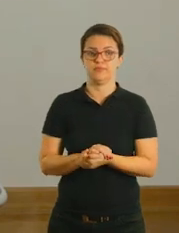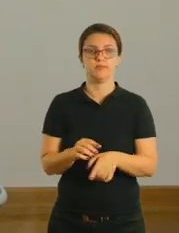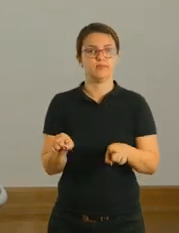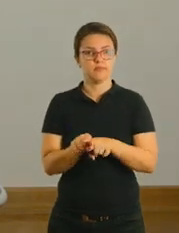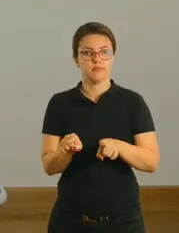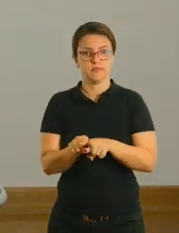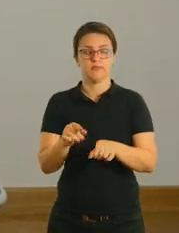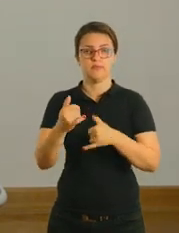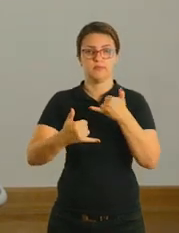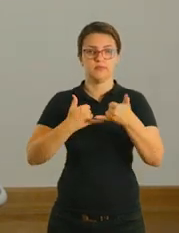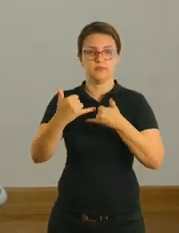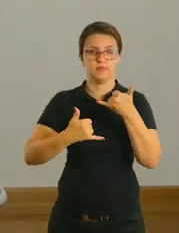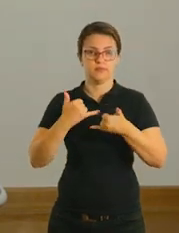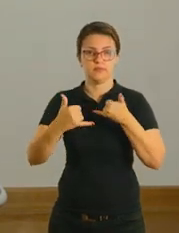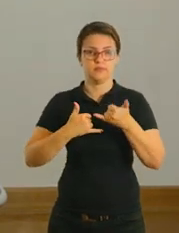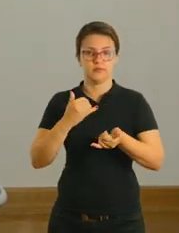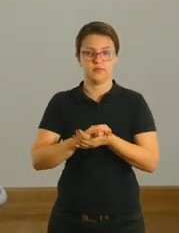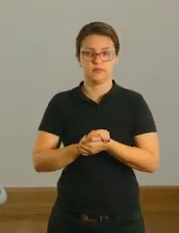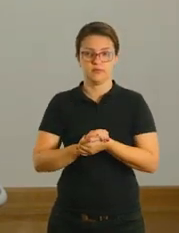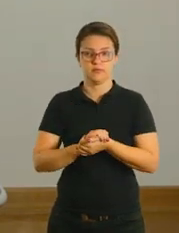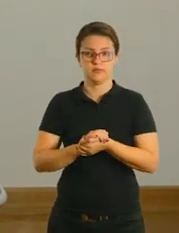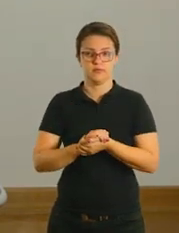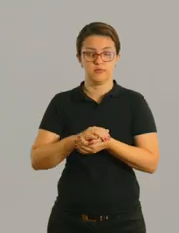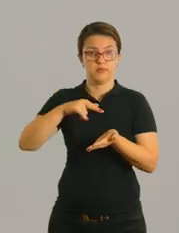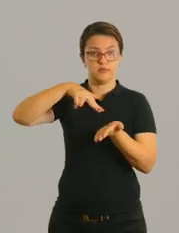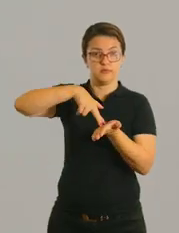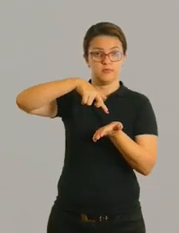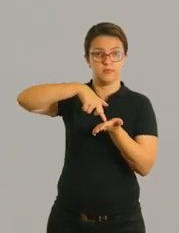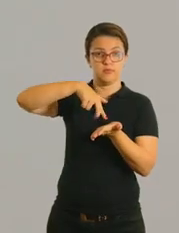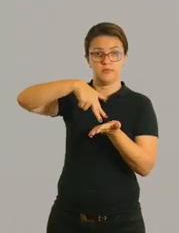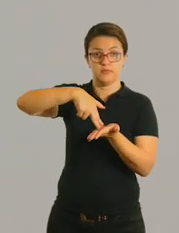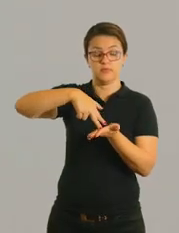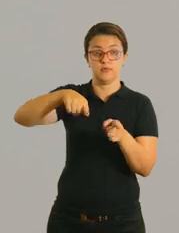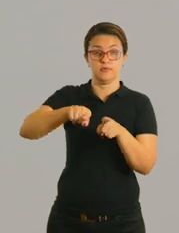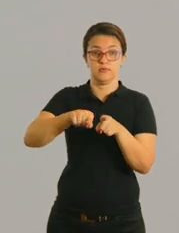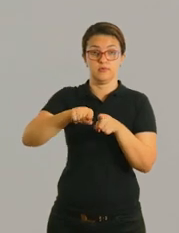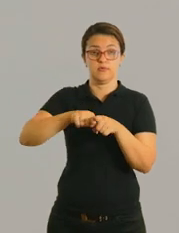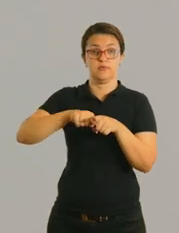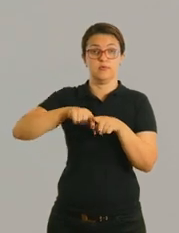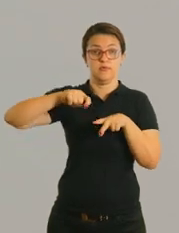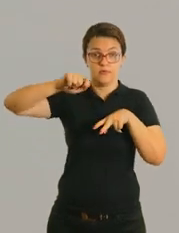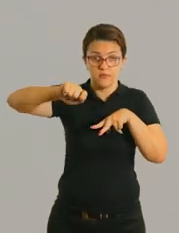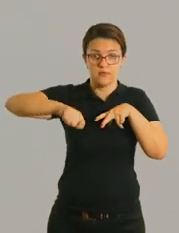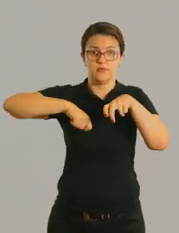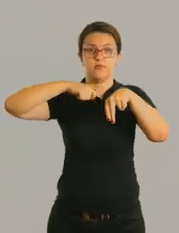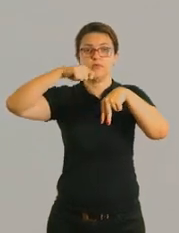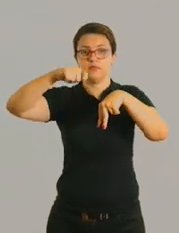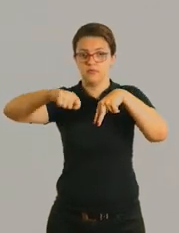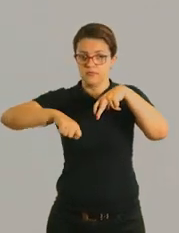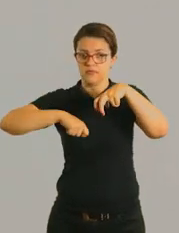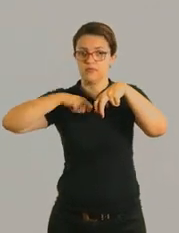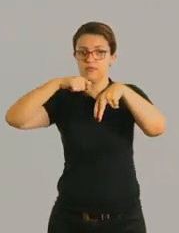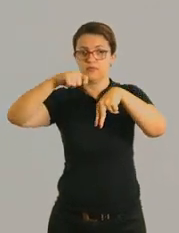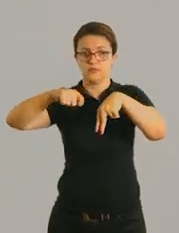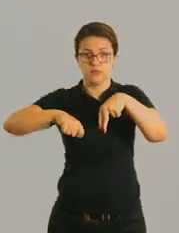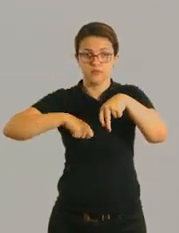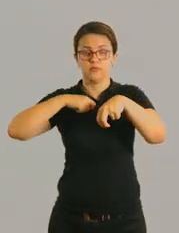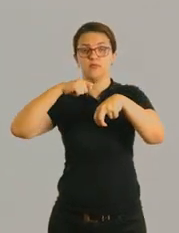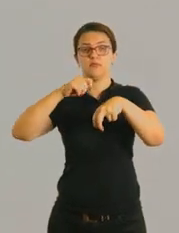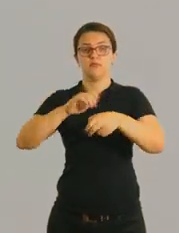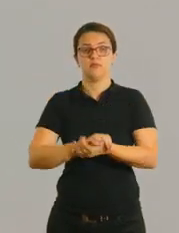Também trabalhando com as brincadeiras das Hop Scott e da Jump Rope, amarelinha e